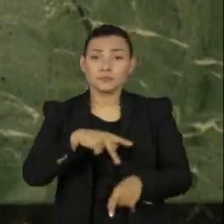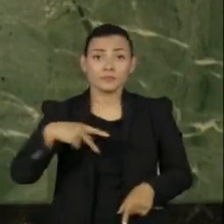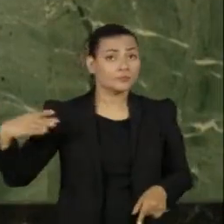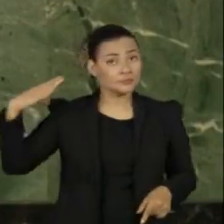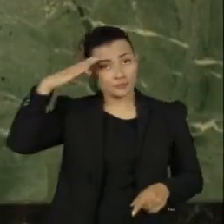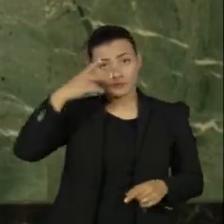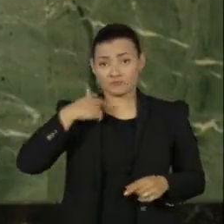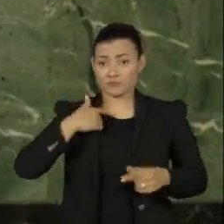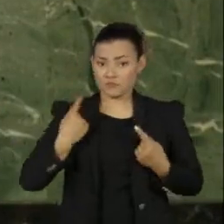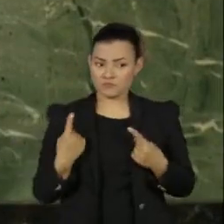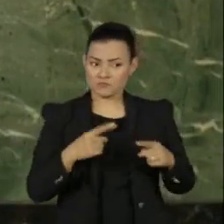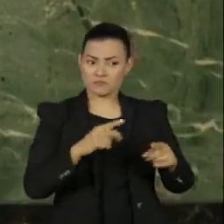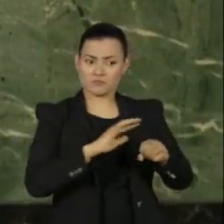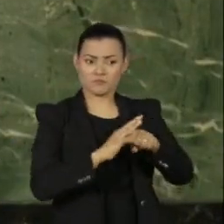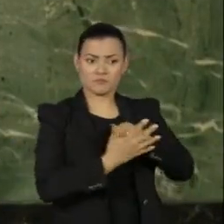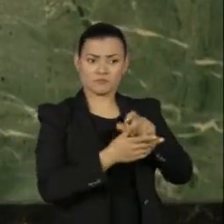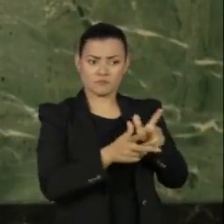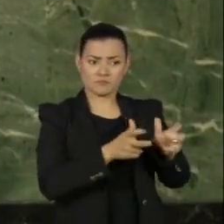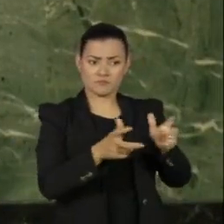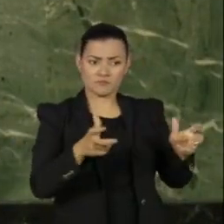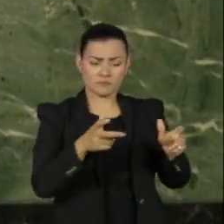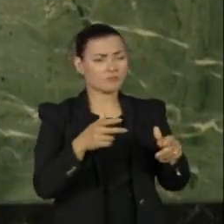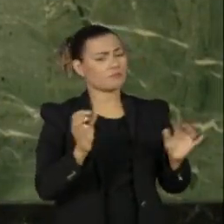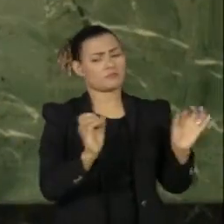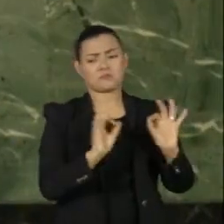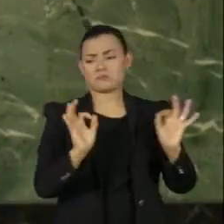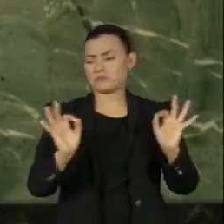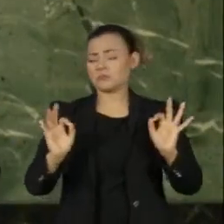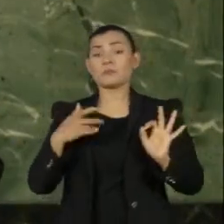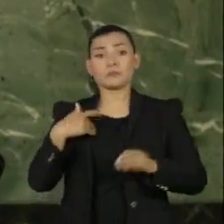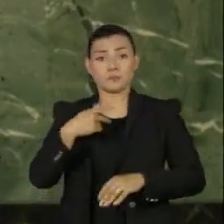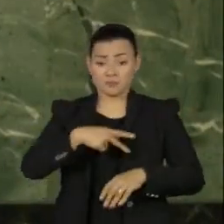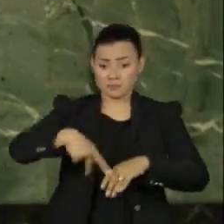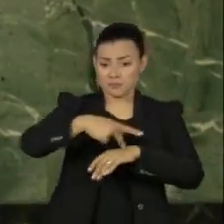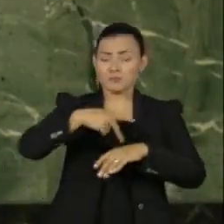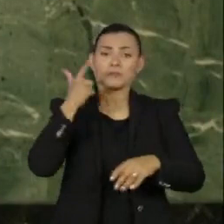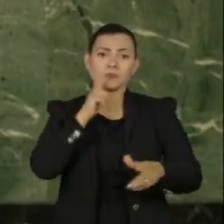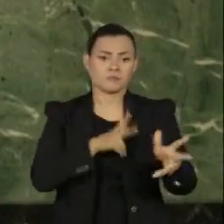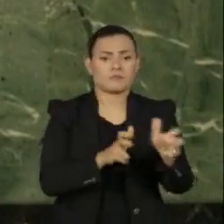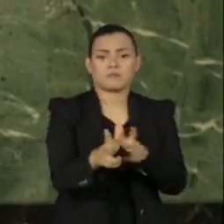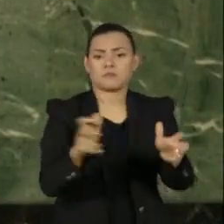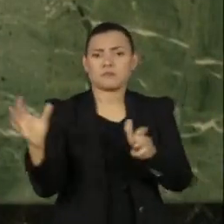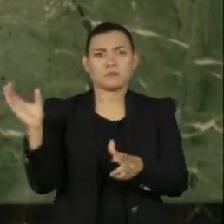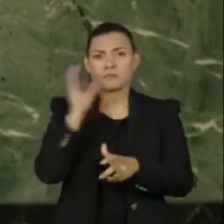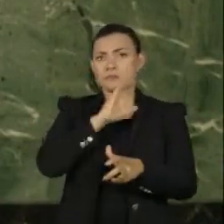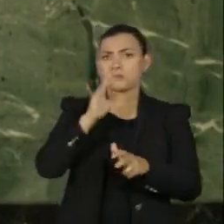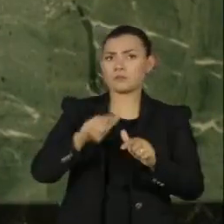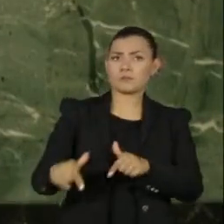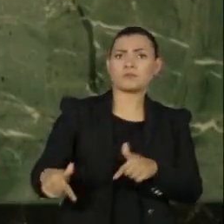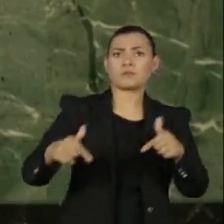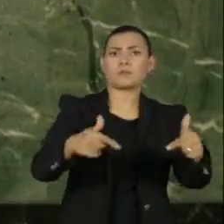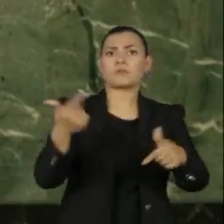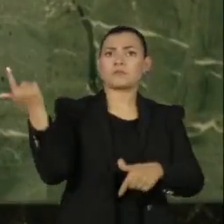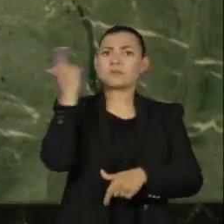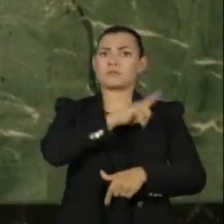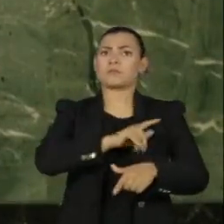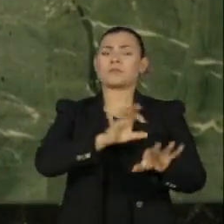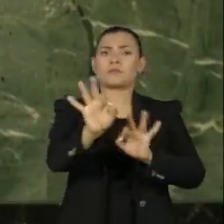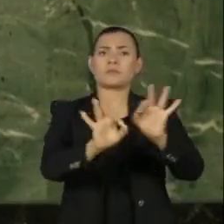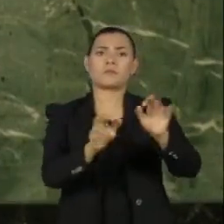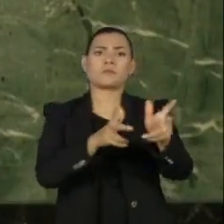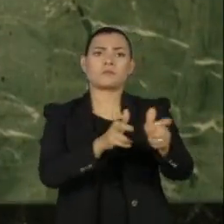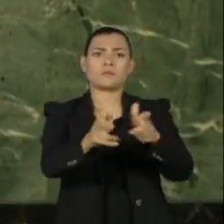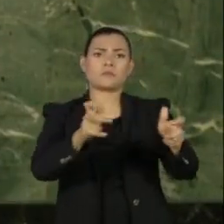colocado contra a vacina. Pelo contrário, disse que o país implementou rapidamente a vacinação. Lançamos um amplo programa